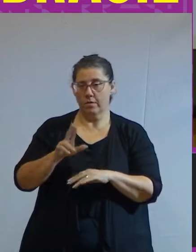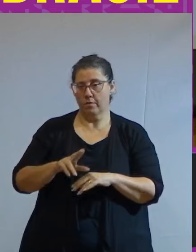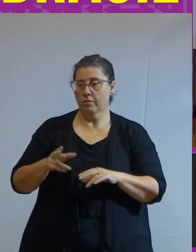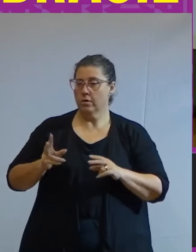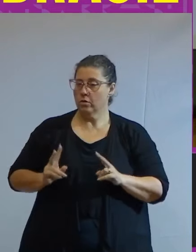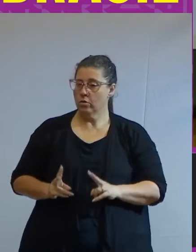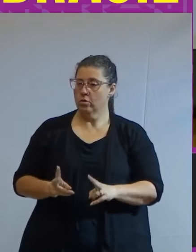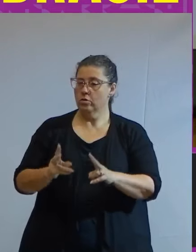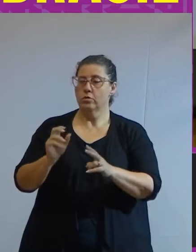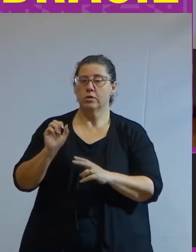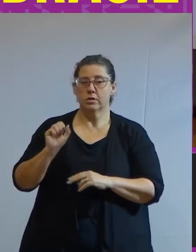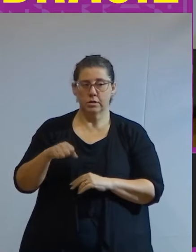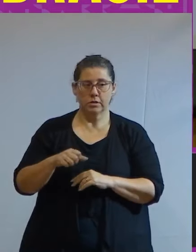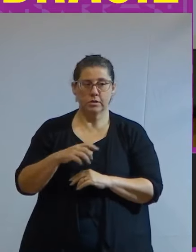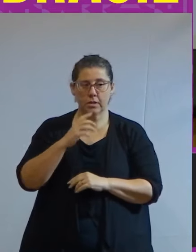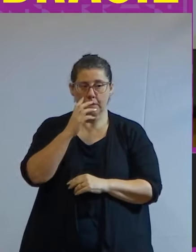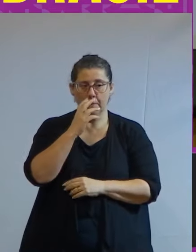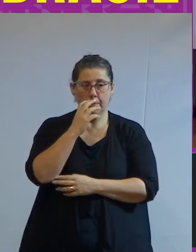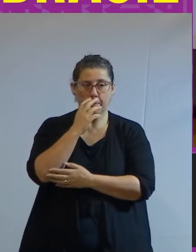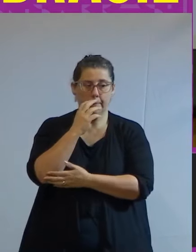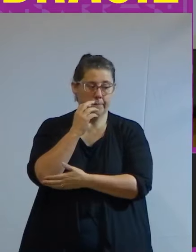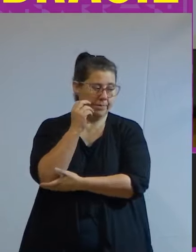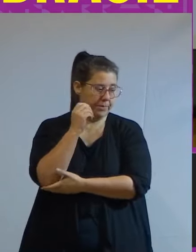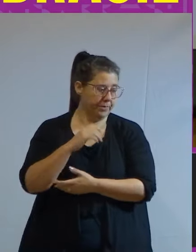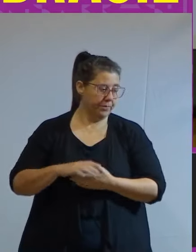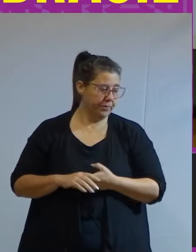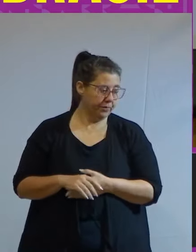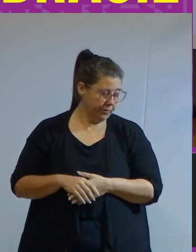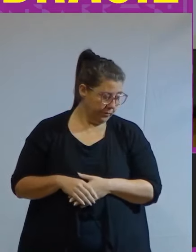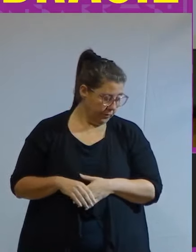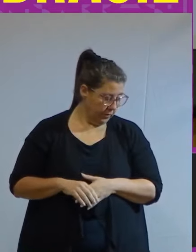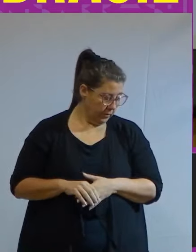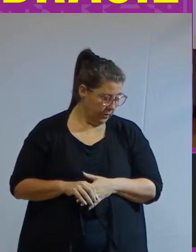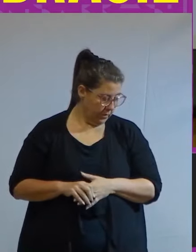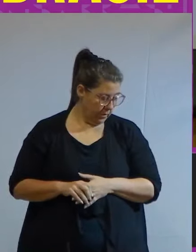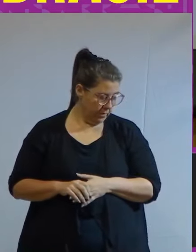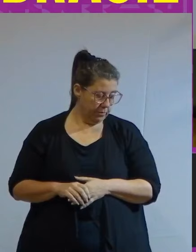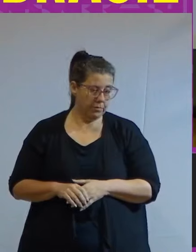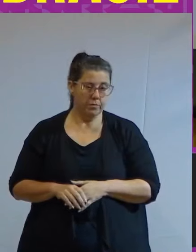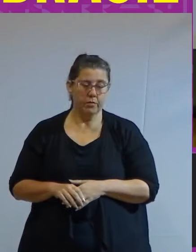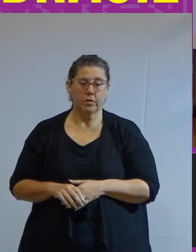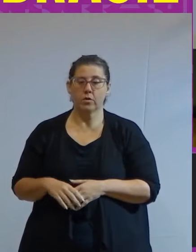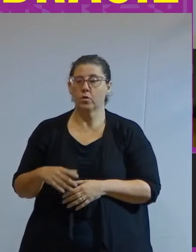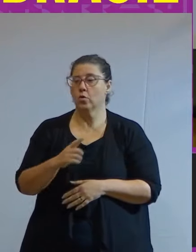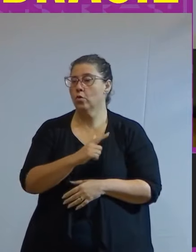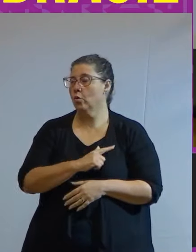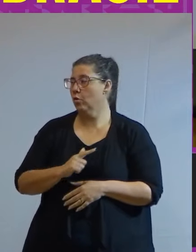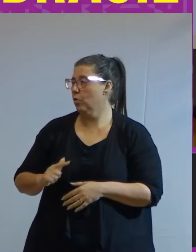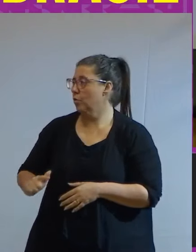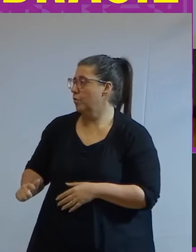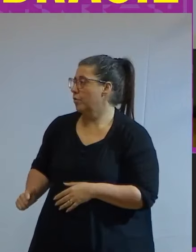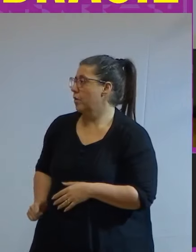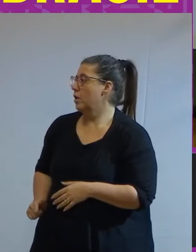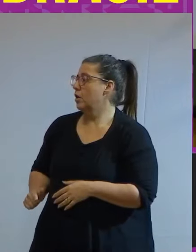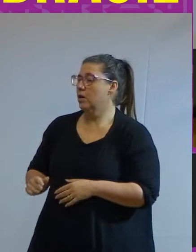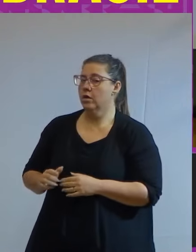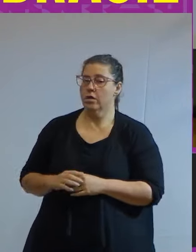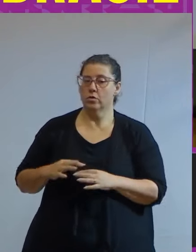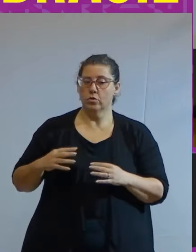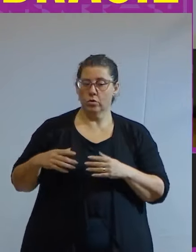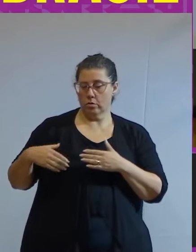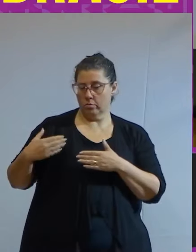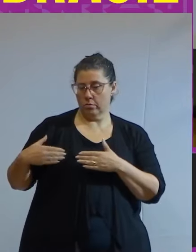se manter e com a emenda que foi falada também passada para mim é que o governo e todo o